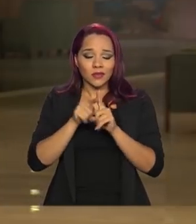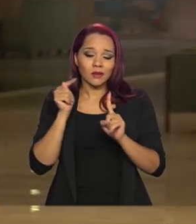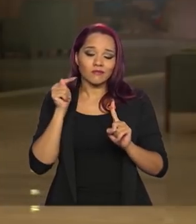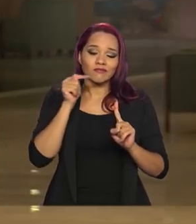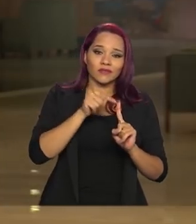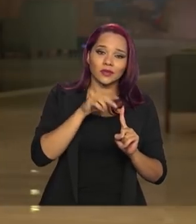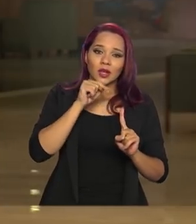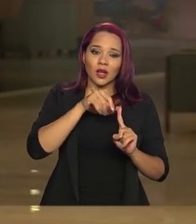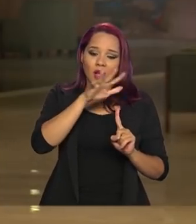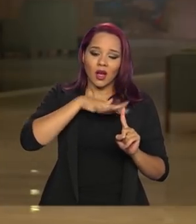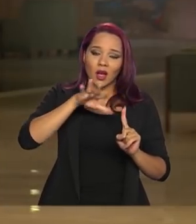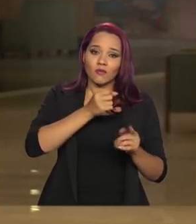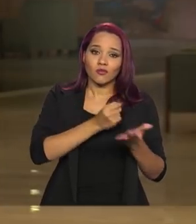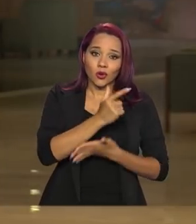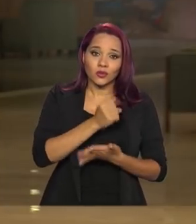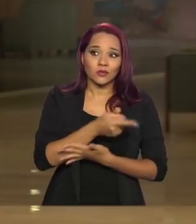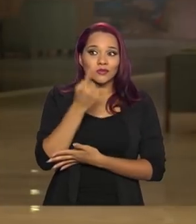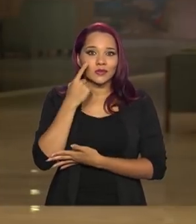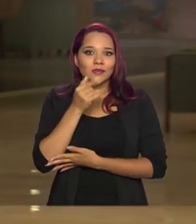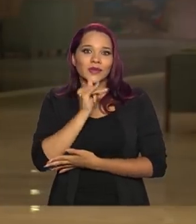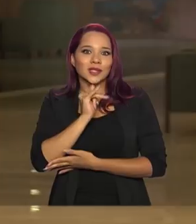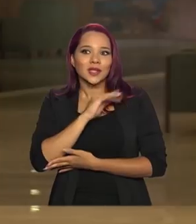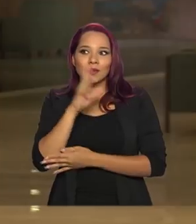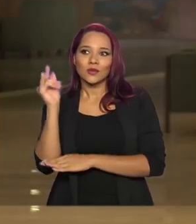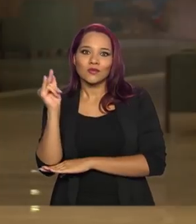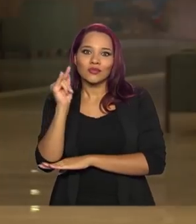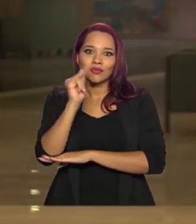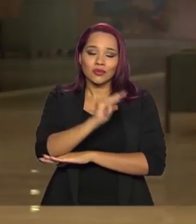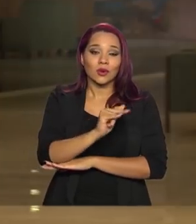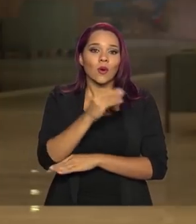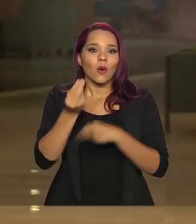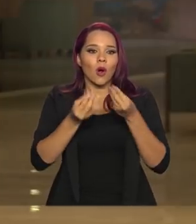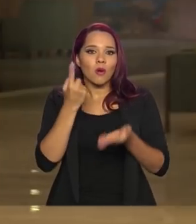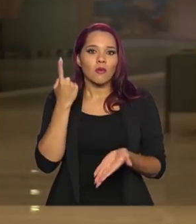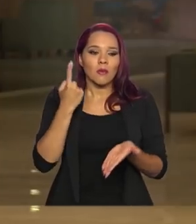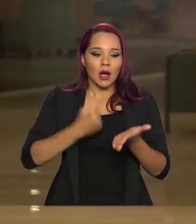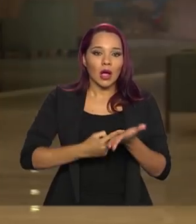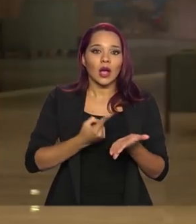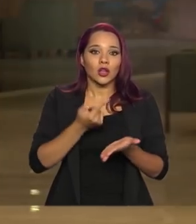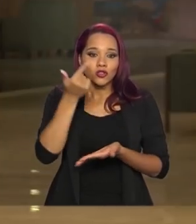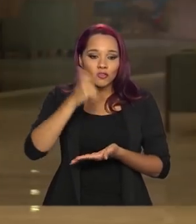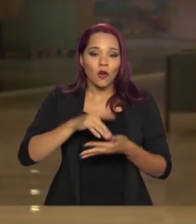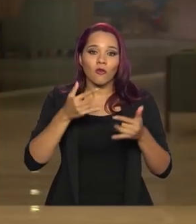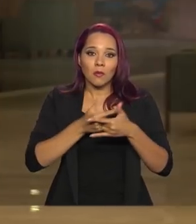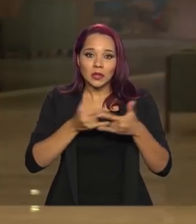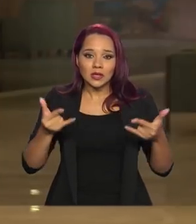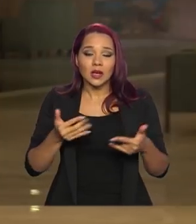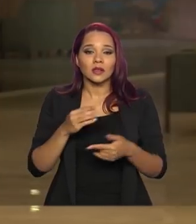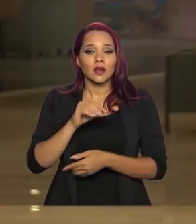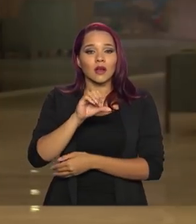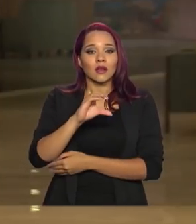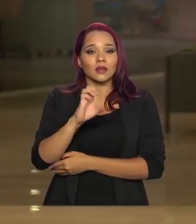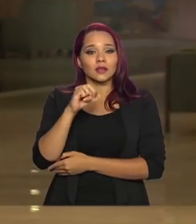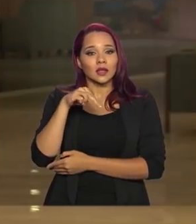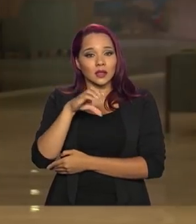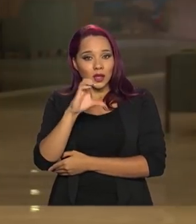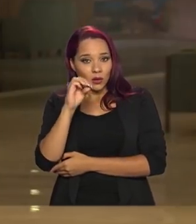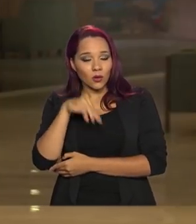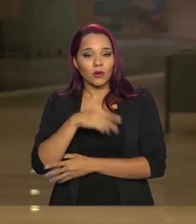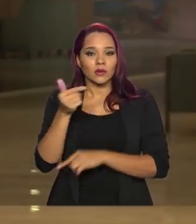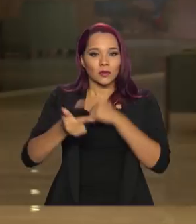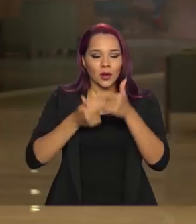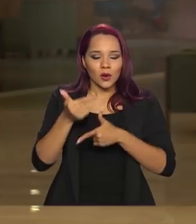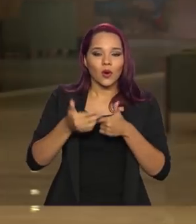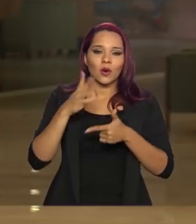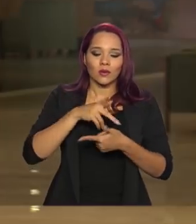Então nós vimos isso na questão das aéreas, por exemplo, das remarcações, cancelamento de voo. A Senacom trabalhou por um tempo de ajustamento de